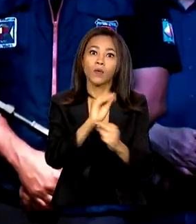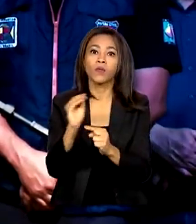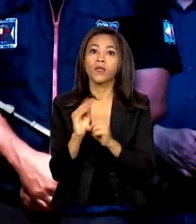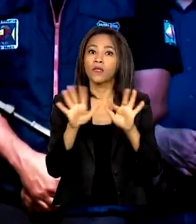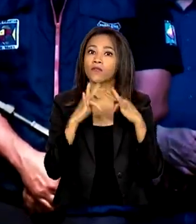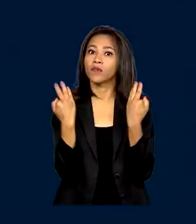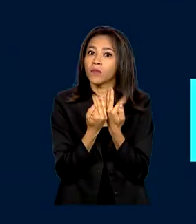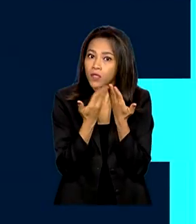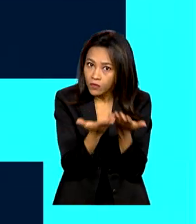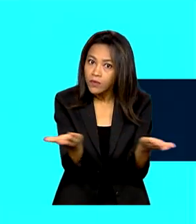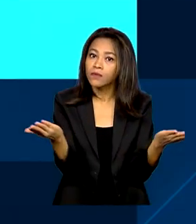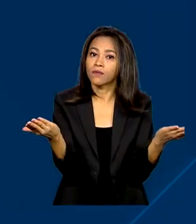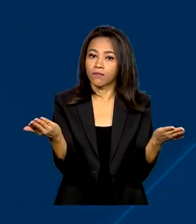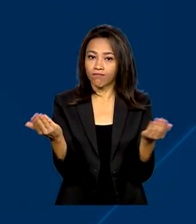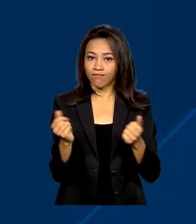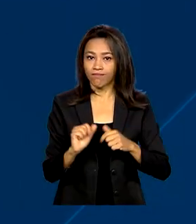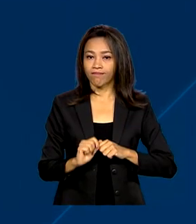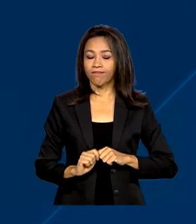família de vocês.